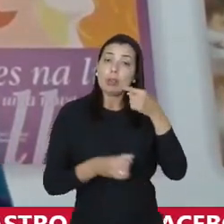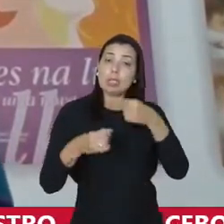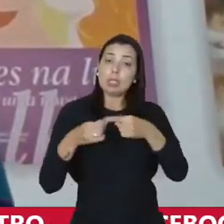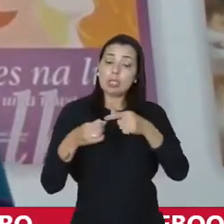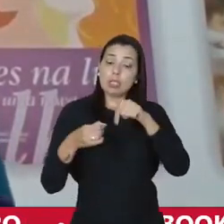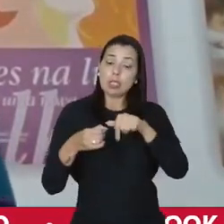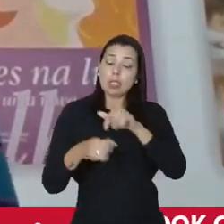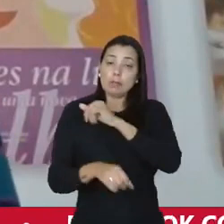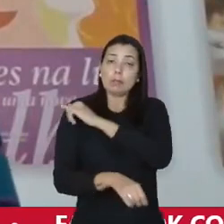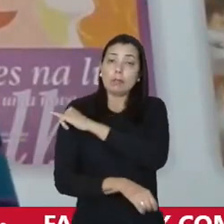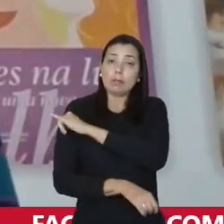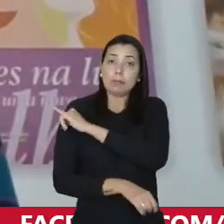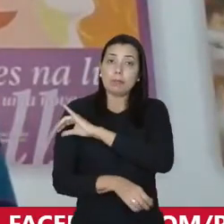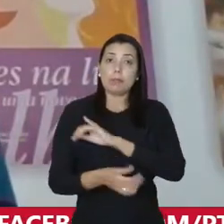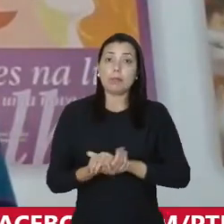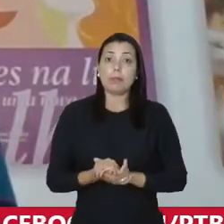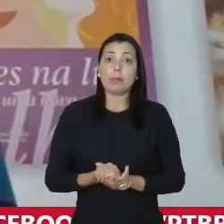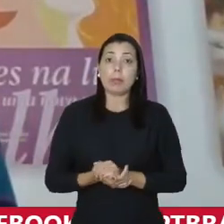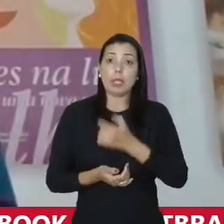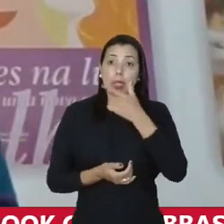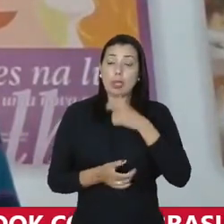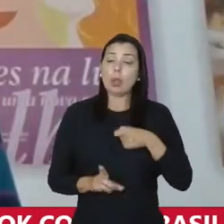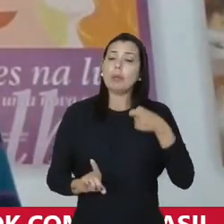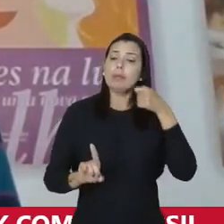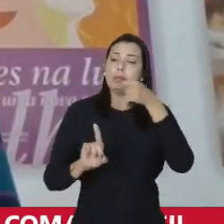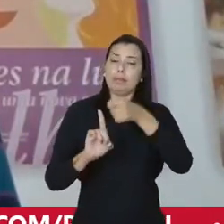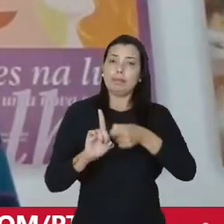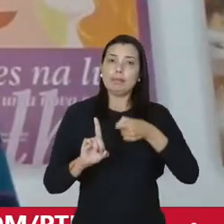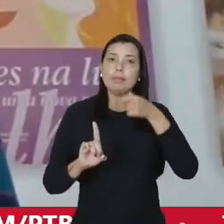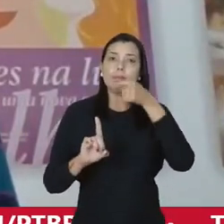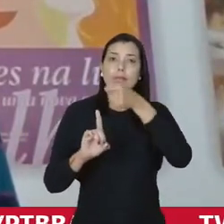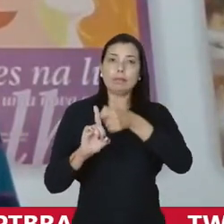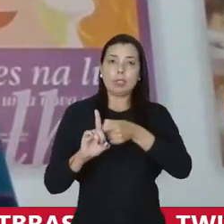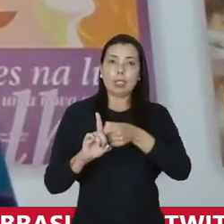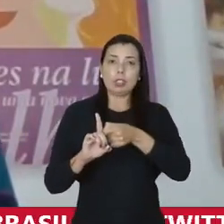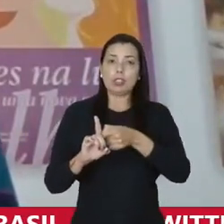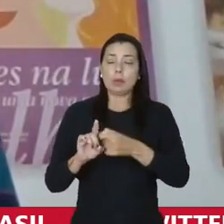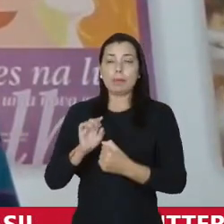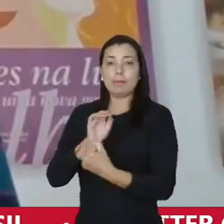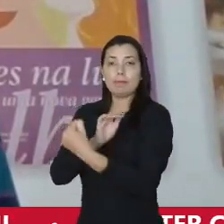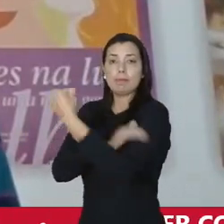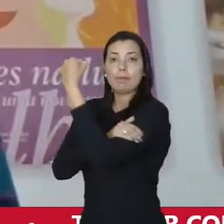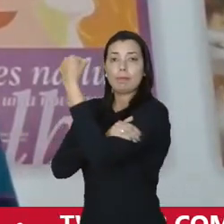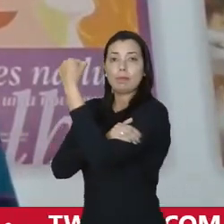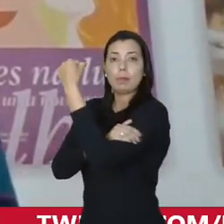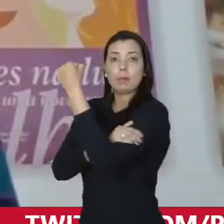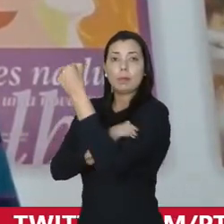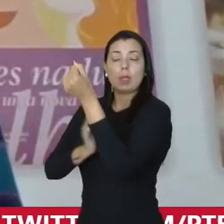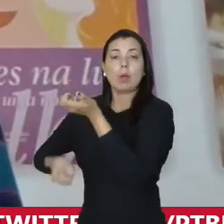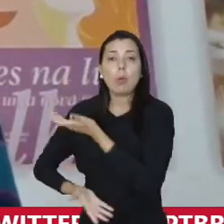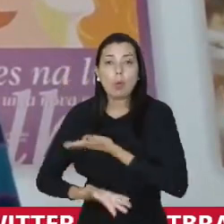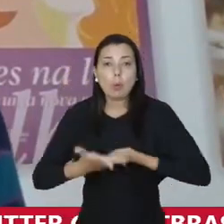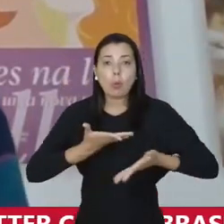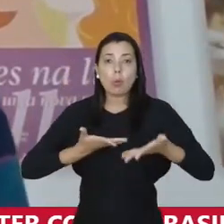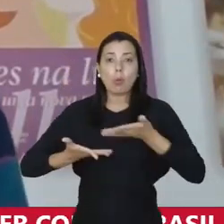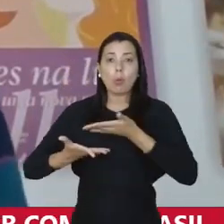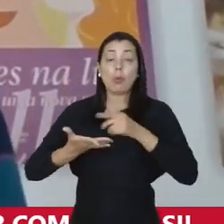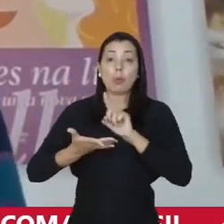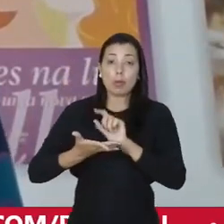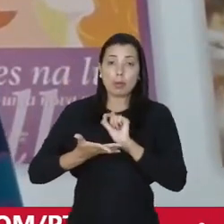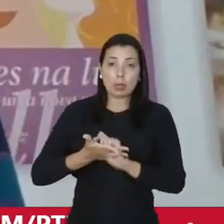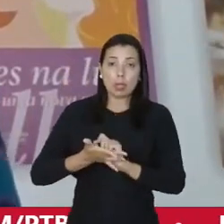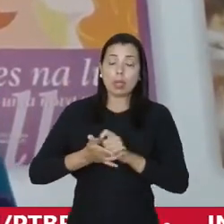Niterói, aqui do Rio de Janeiro, e sou uma militante feminista, interseccional e